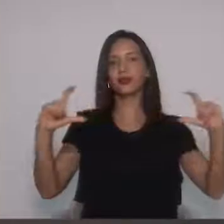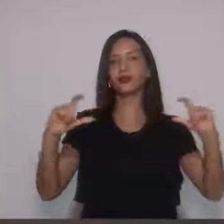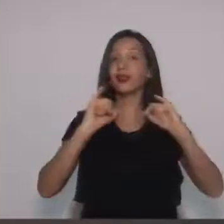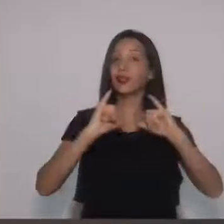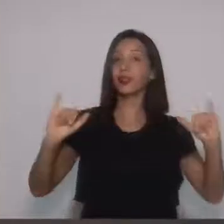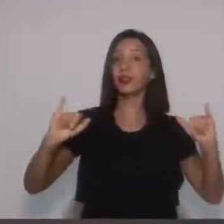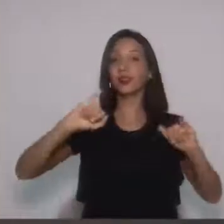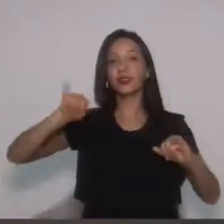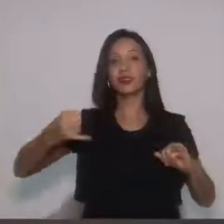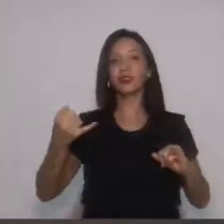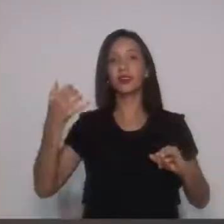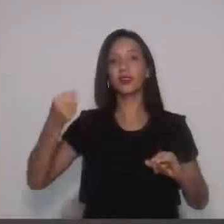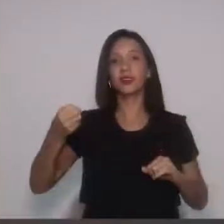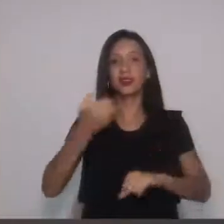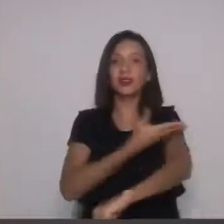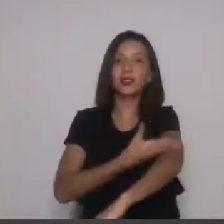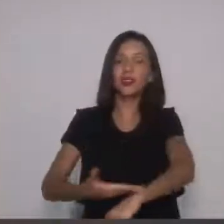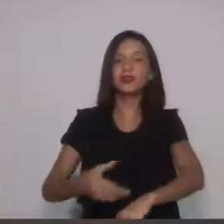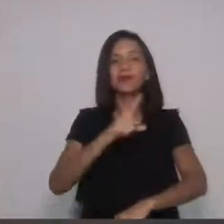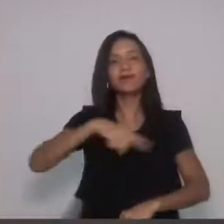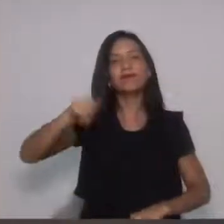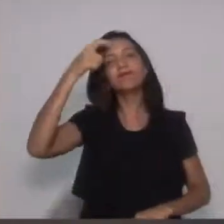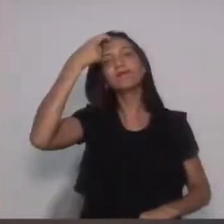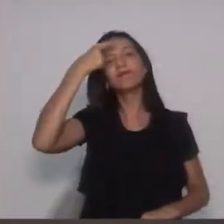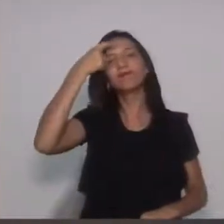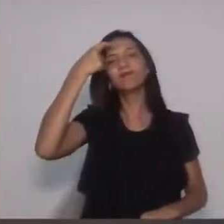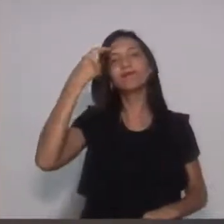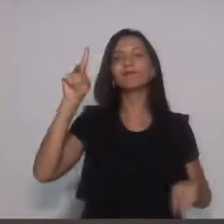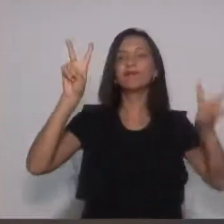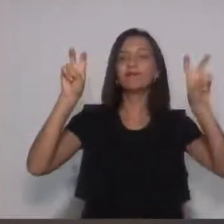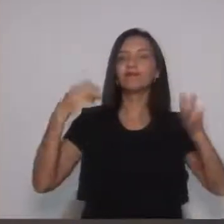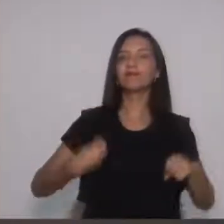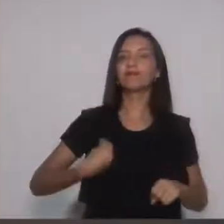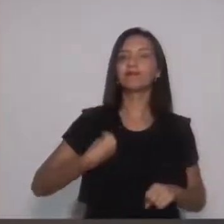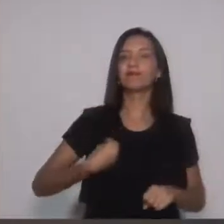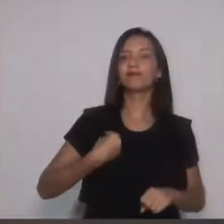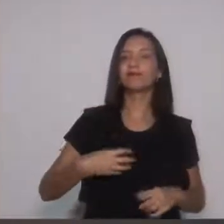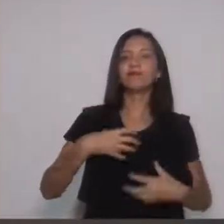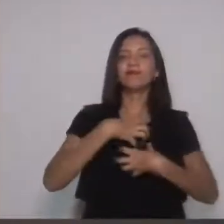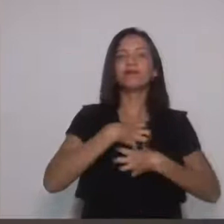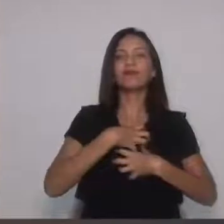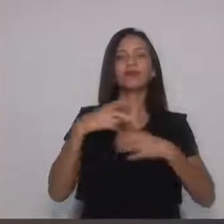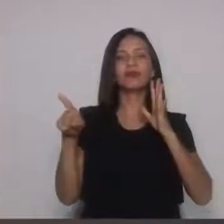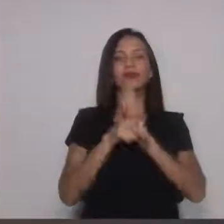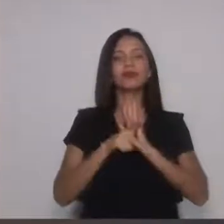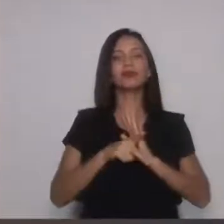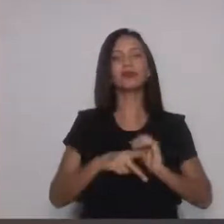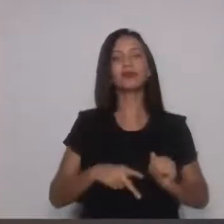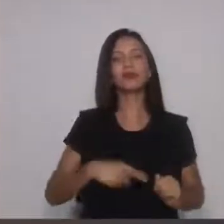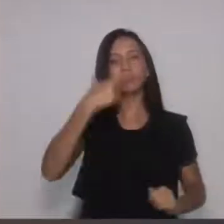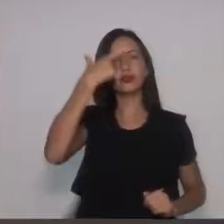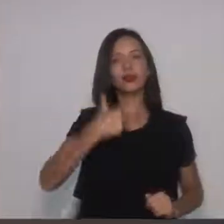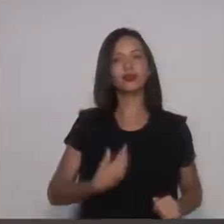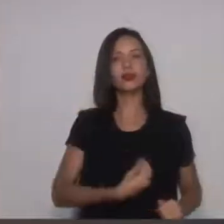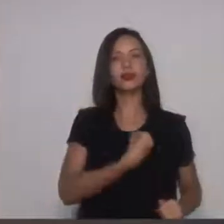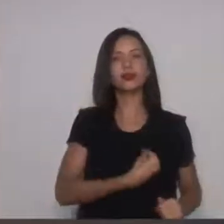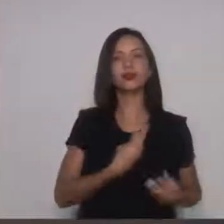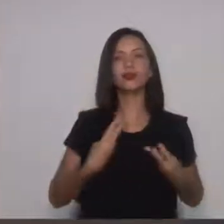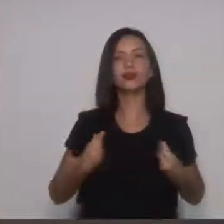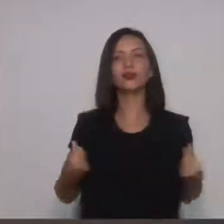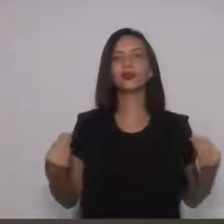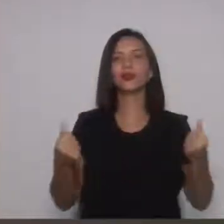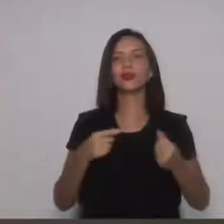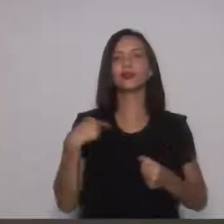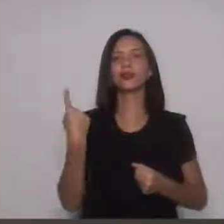é dedicada a convidar as pessoas a pensarem sobre suas vidas, o sentido do propósito de suas vidas e a qualidade do seu